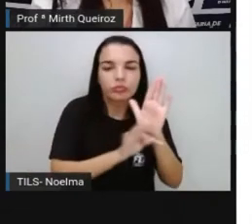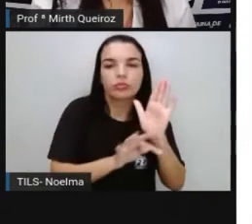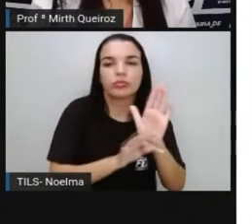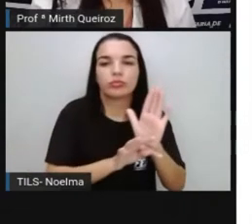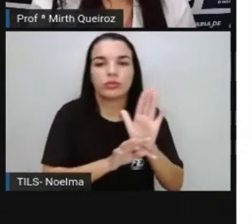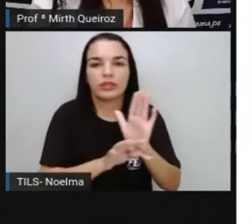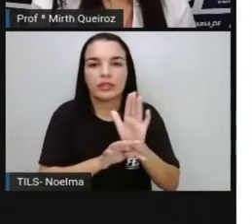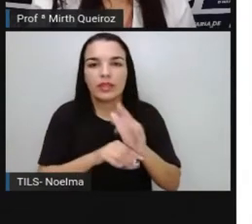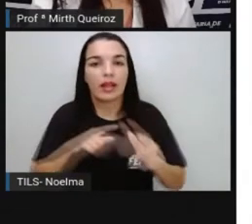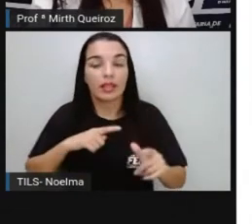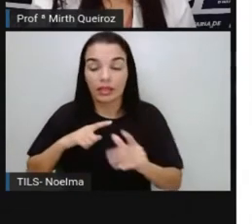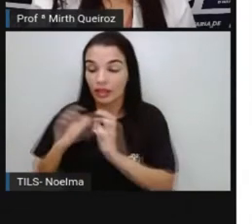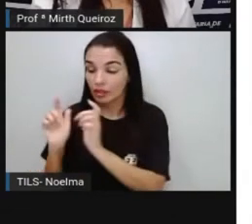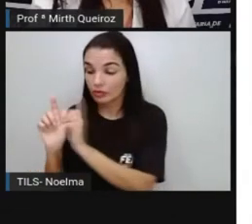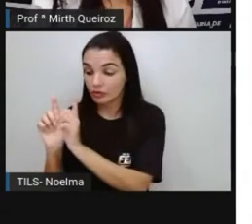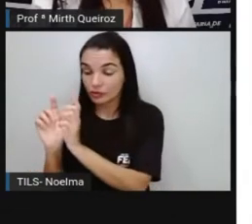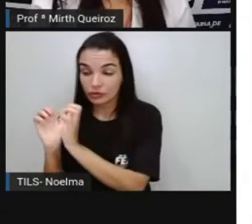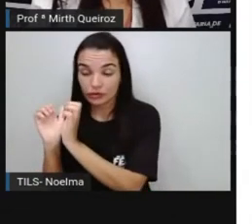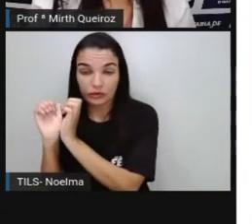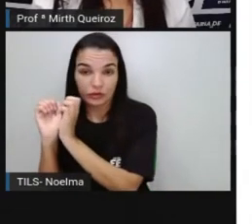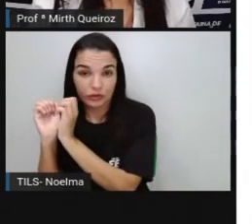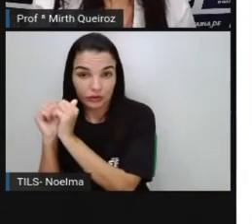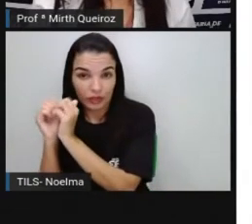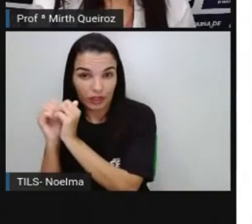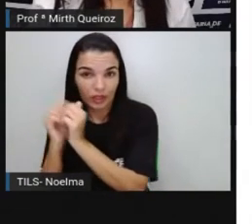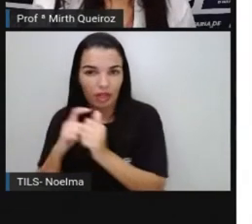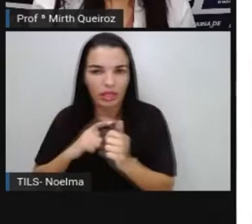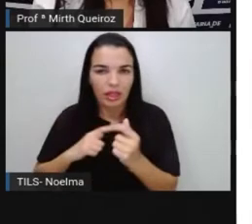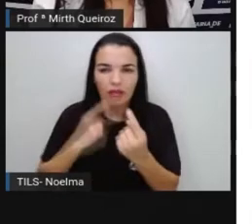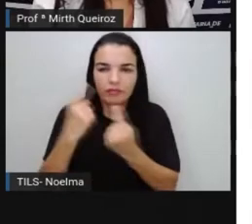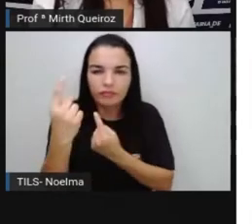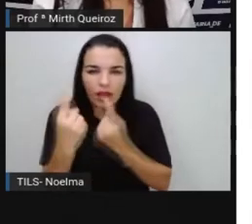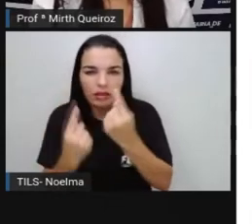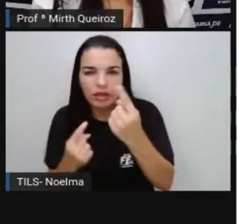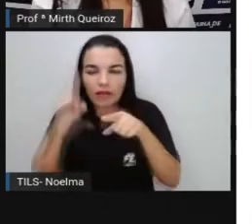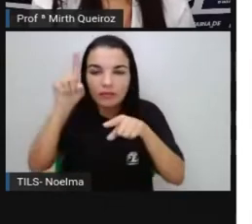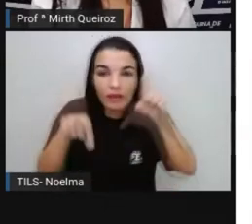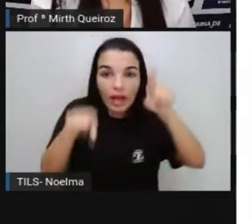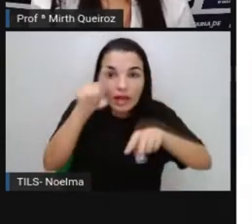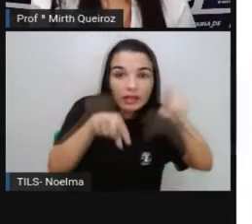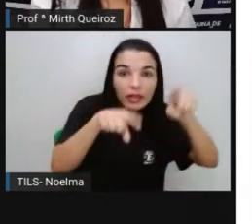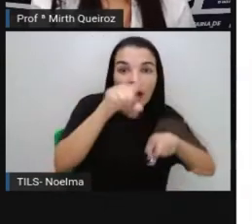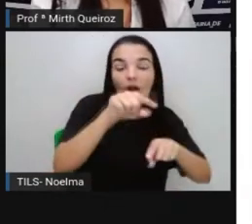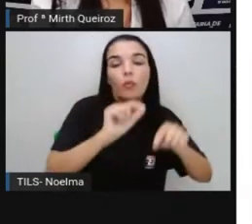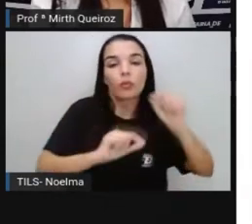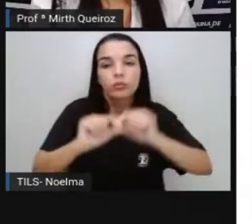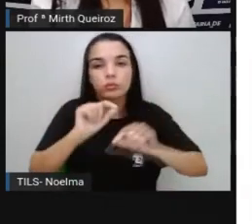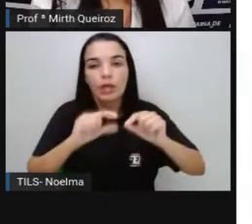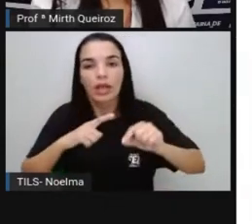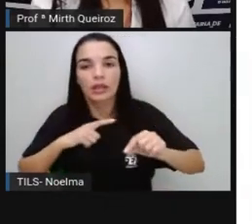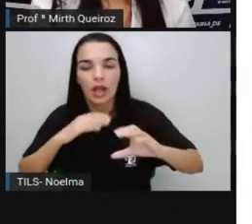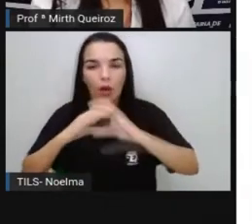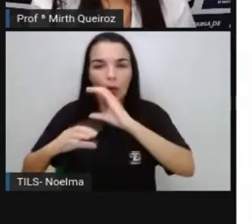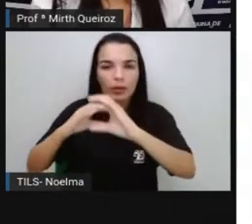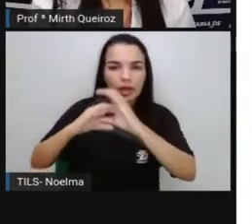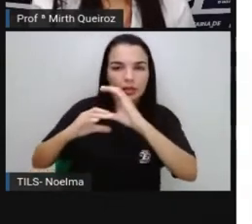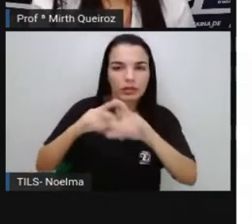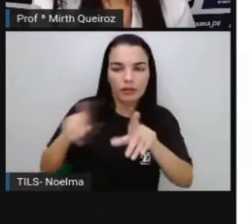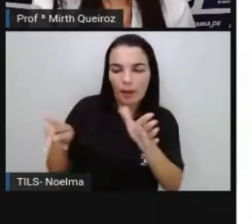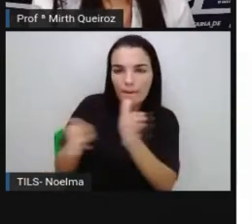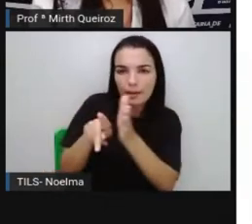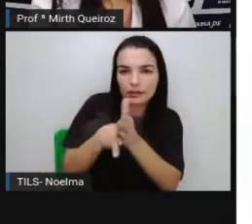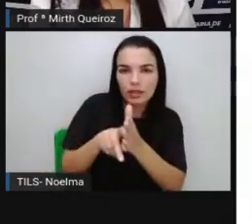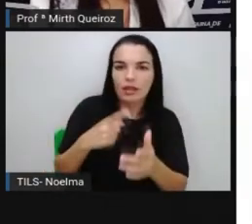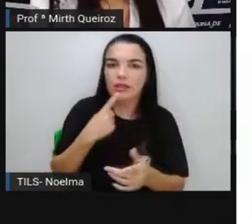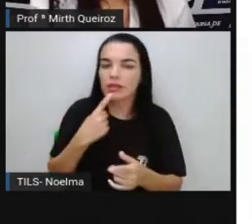Esses gêneros vão variar de acordo com a sua intenção comunicativa e com as particularidades em relação à